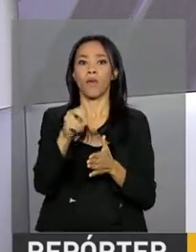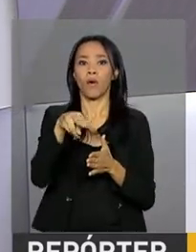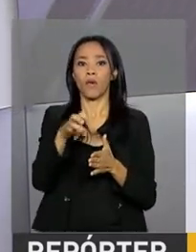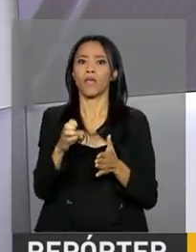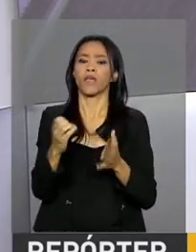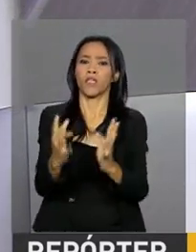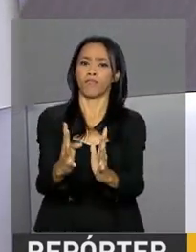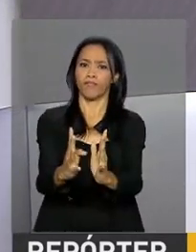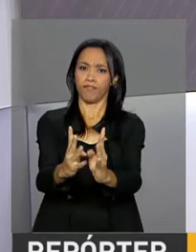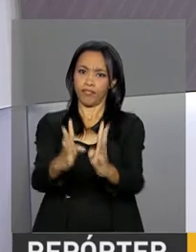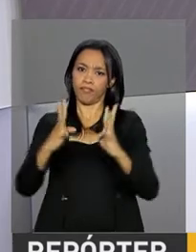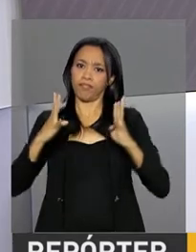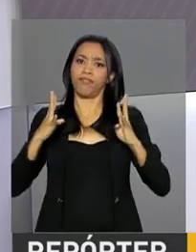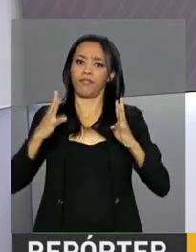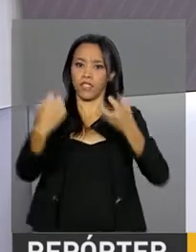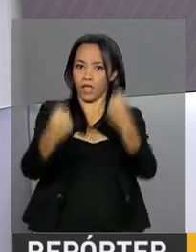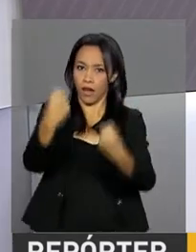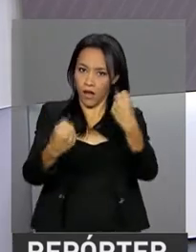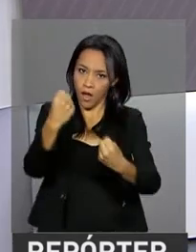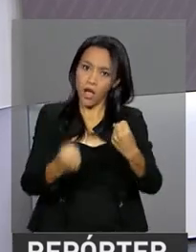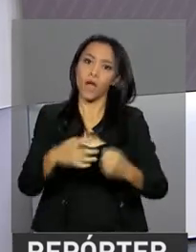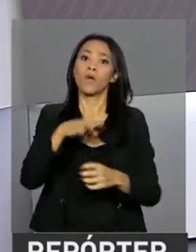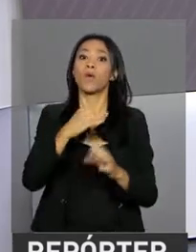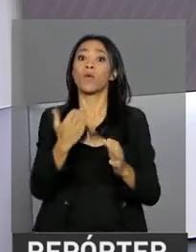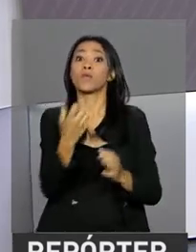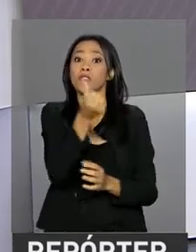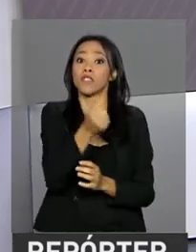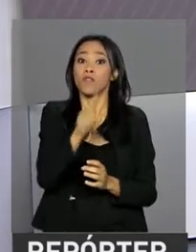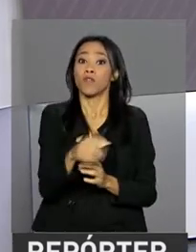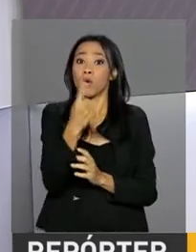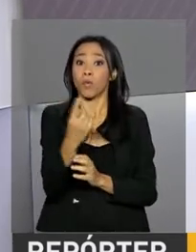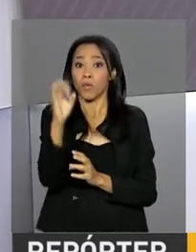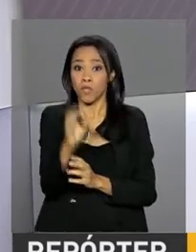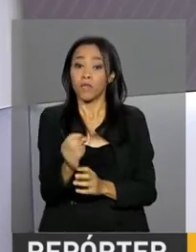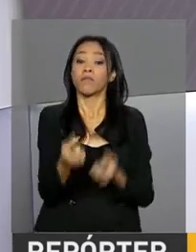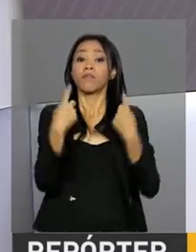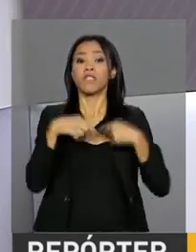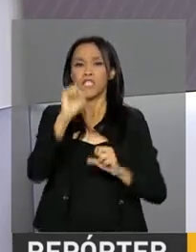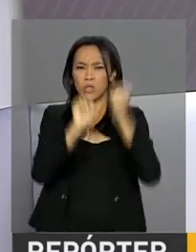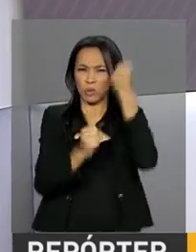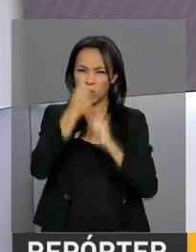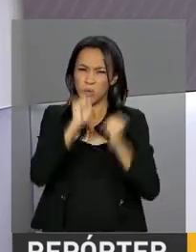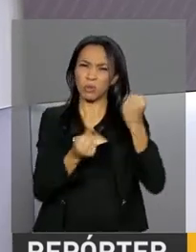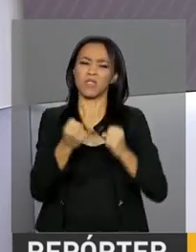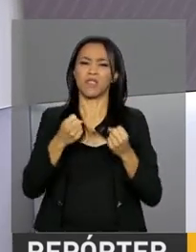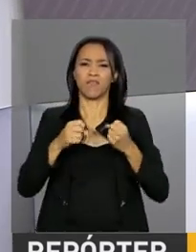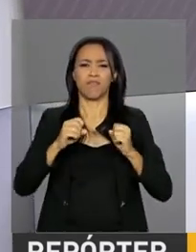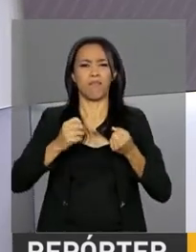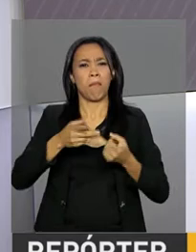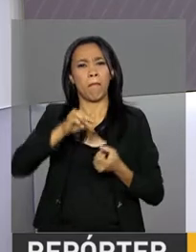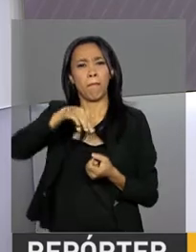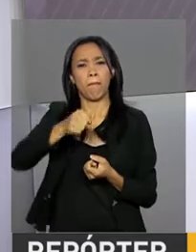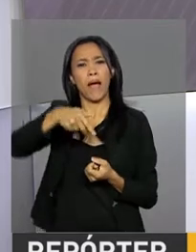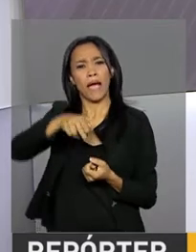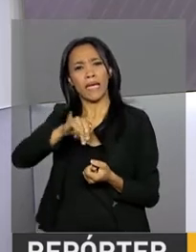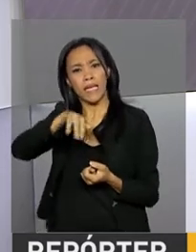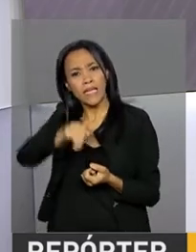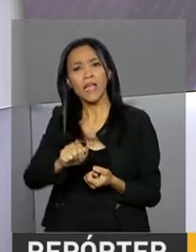com alta de 6,1% e na indústria de máquinas e equipamentos com crescimento de 9